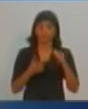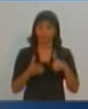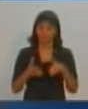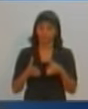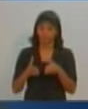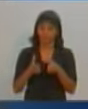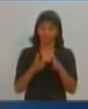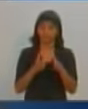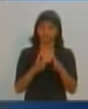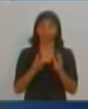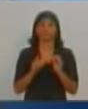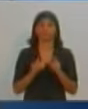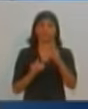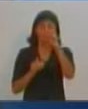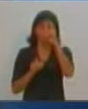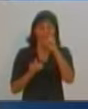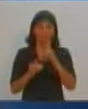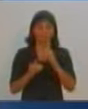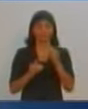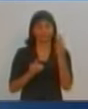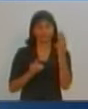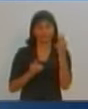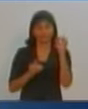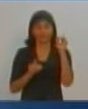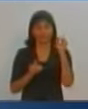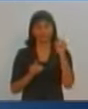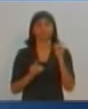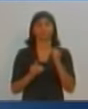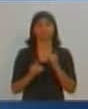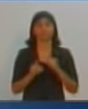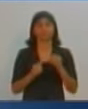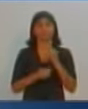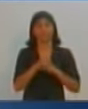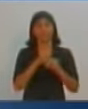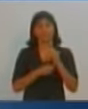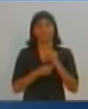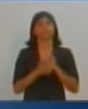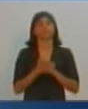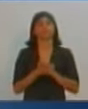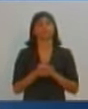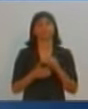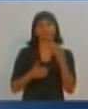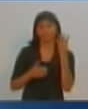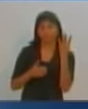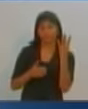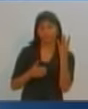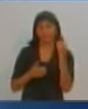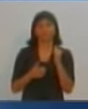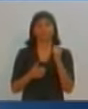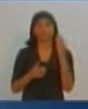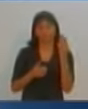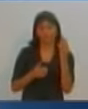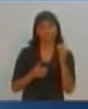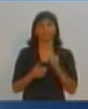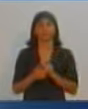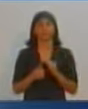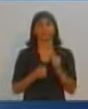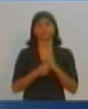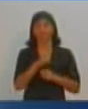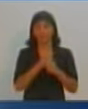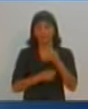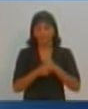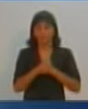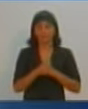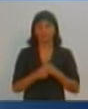lei durante 30 anos, convivo, aliás, com a lei durante 30 anos. E, nos próximos quatro anos, isso será a mesma tônica. Sou